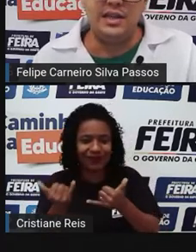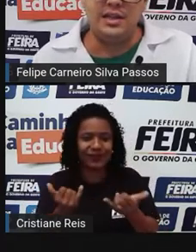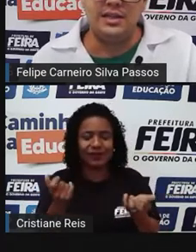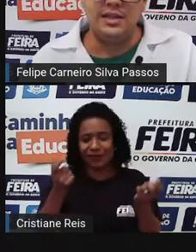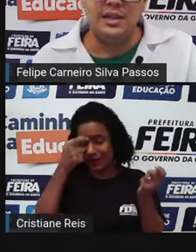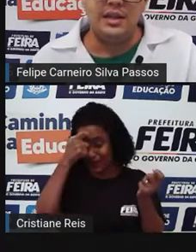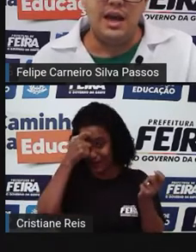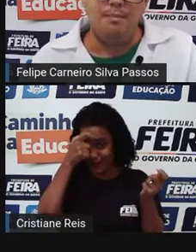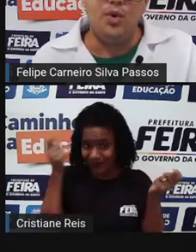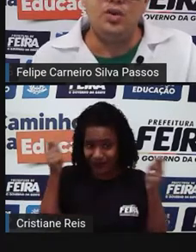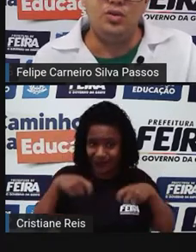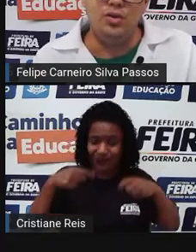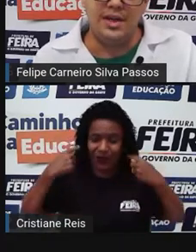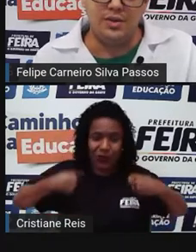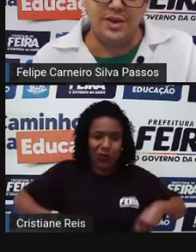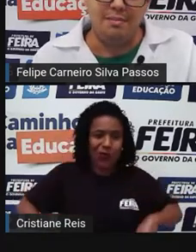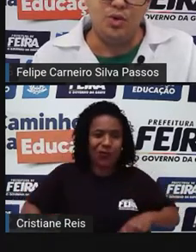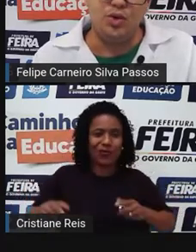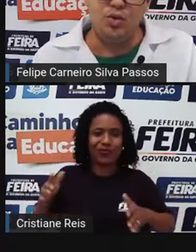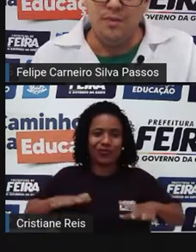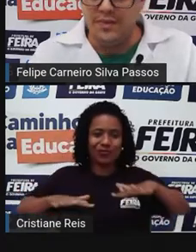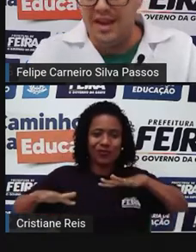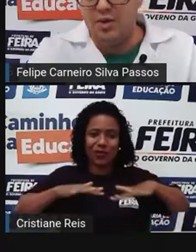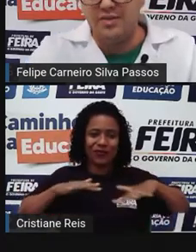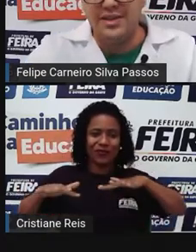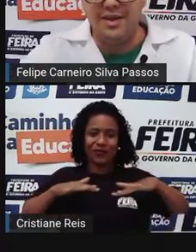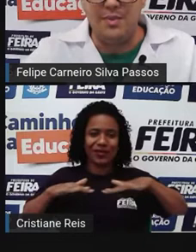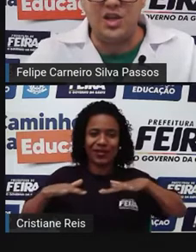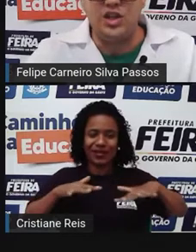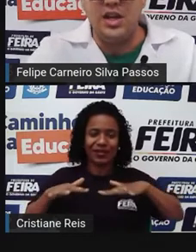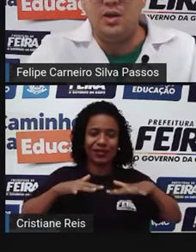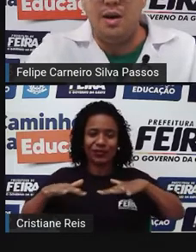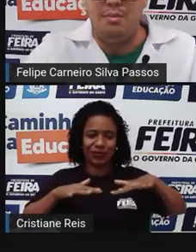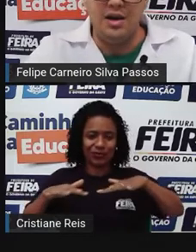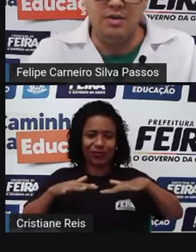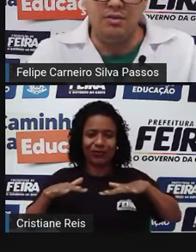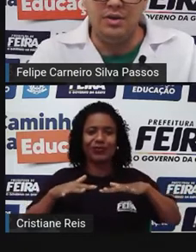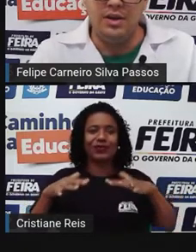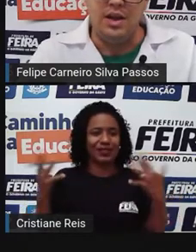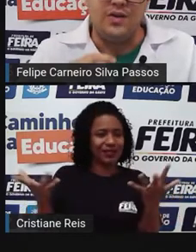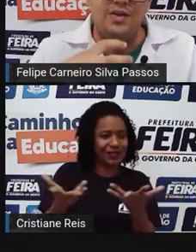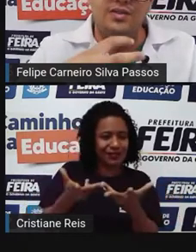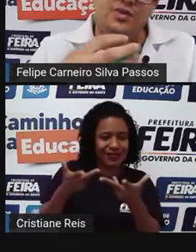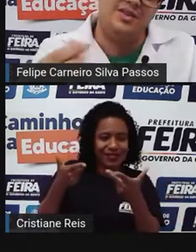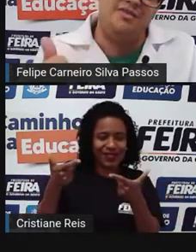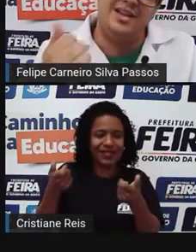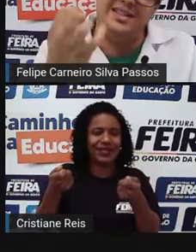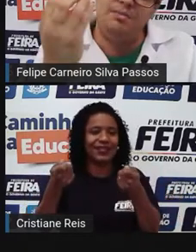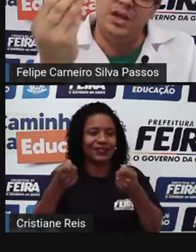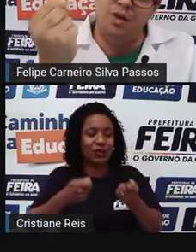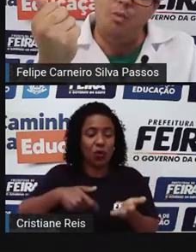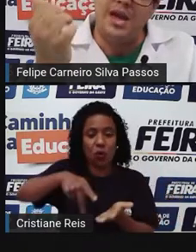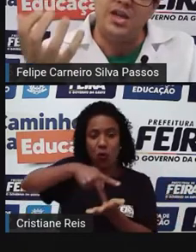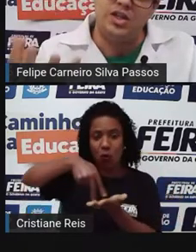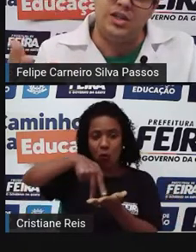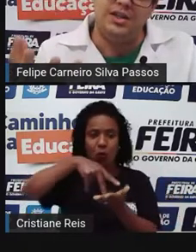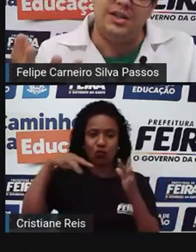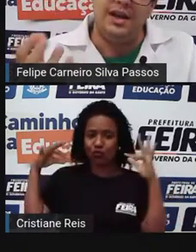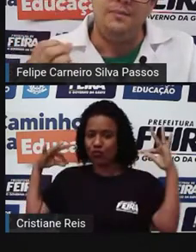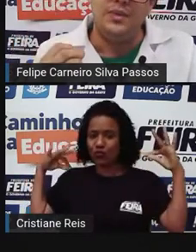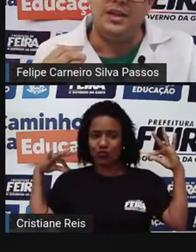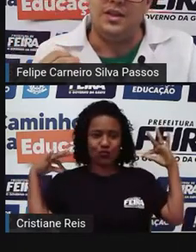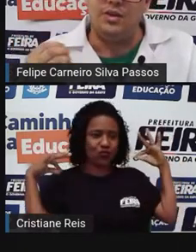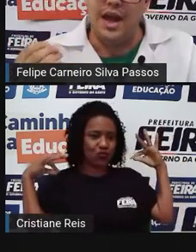físicas, motoras. O que é motor? É o que você vai mexer com a mão. É o que você vai fazer manualmente,